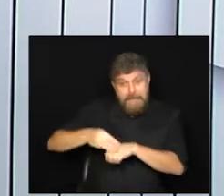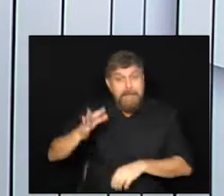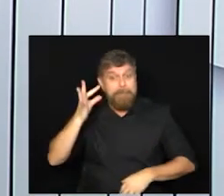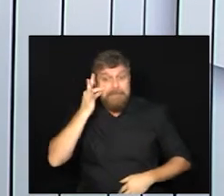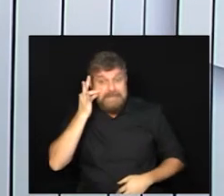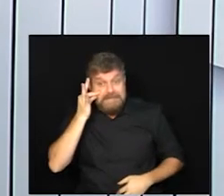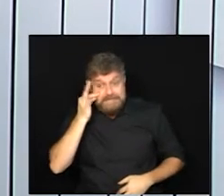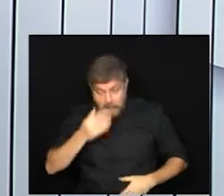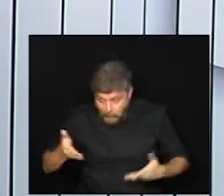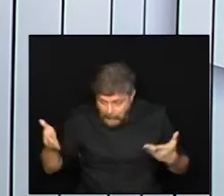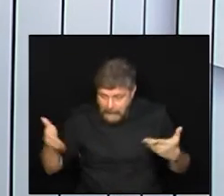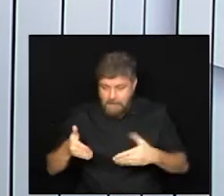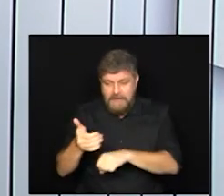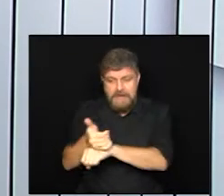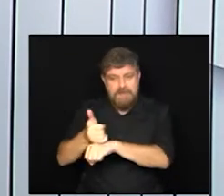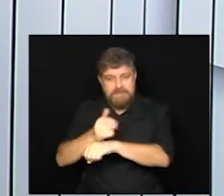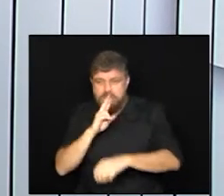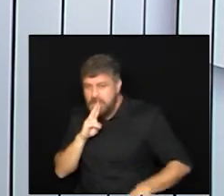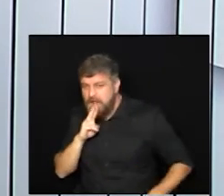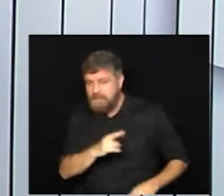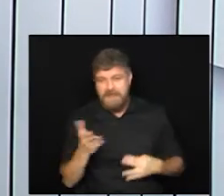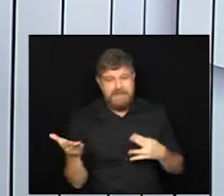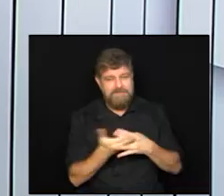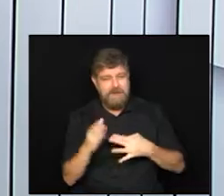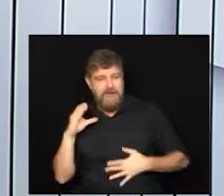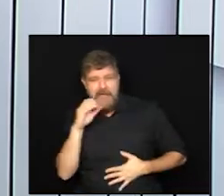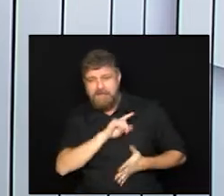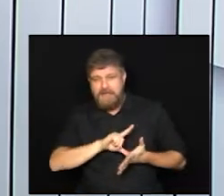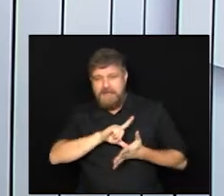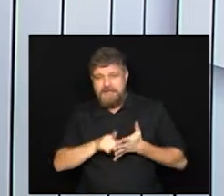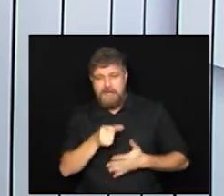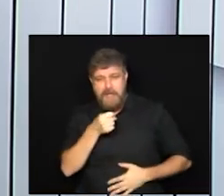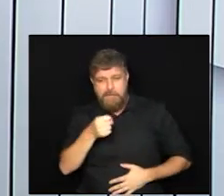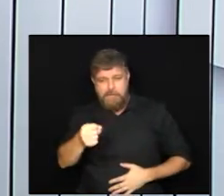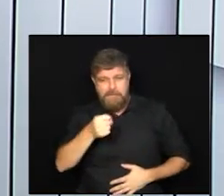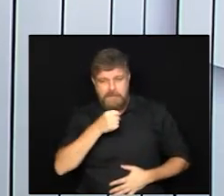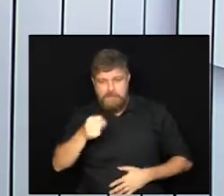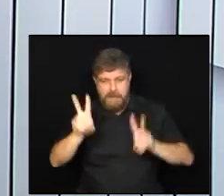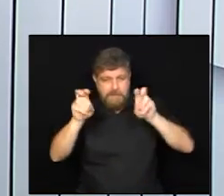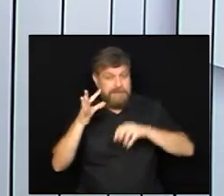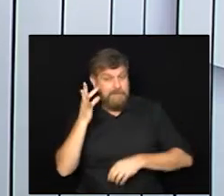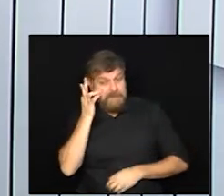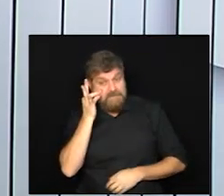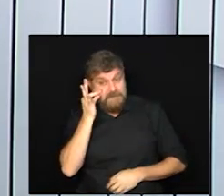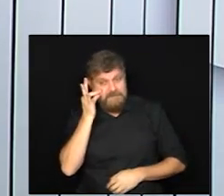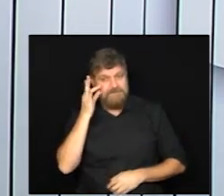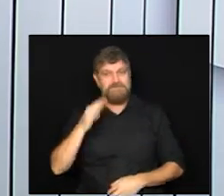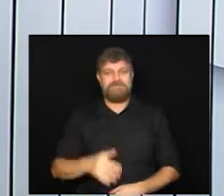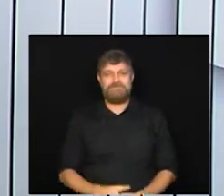vivo aqui pra especialista rápido intervalo e na volta entrevista ao vivo